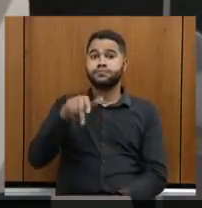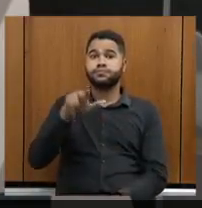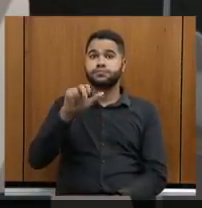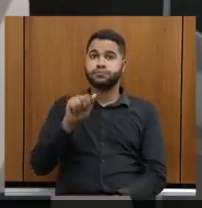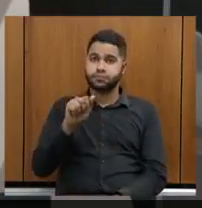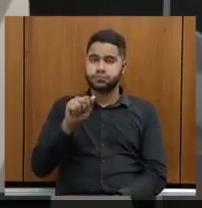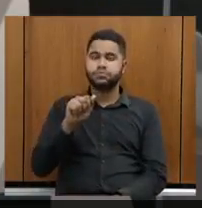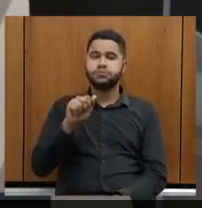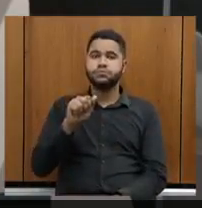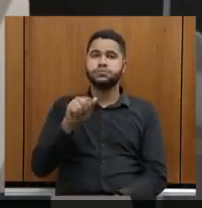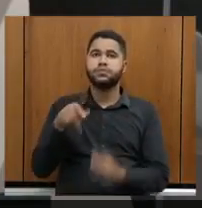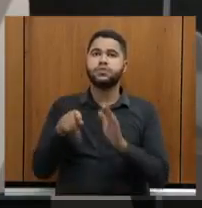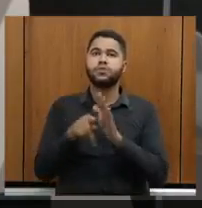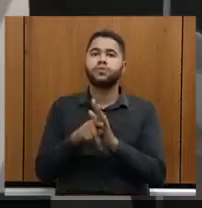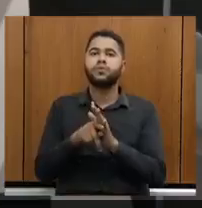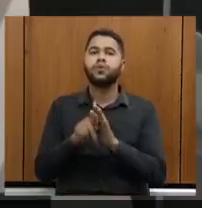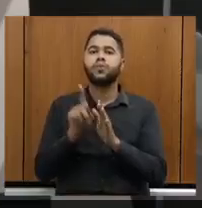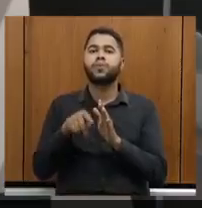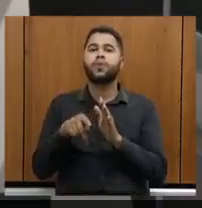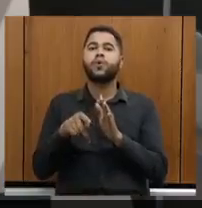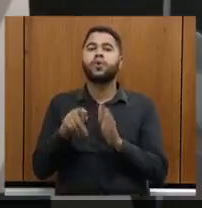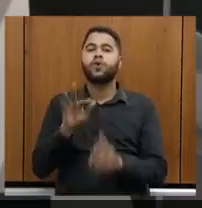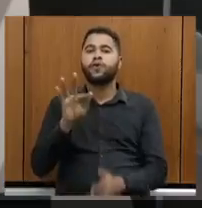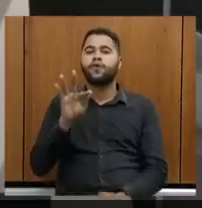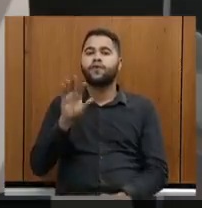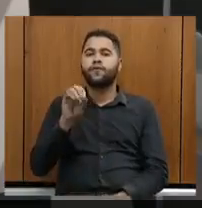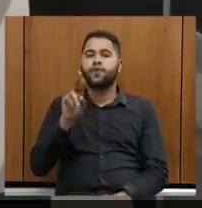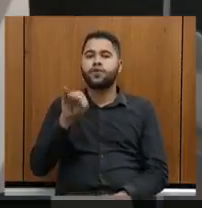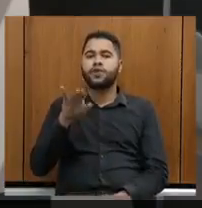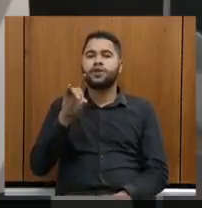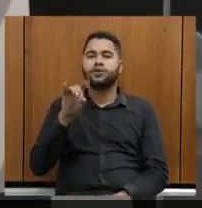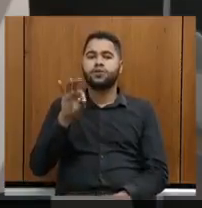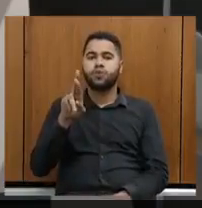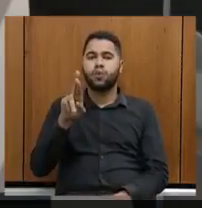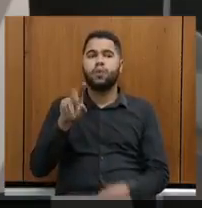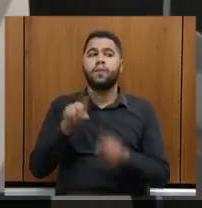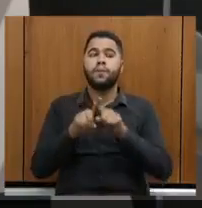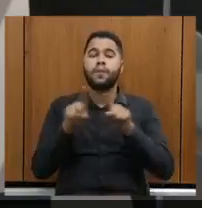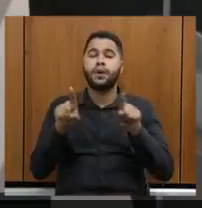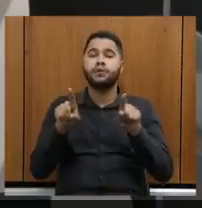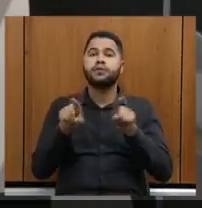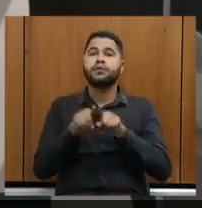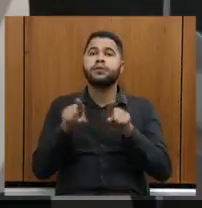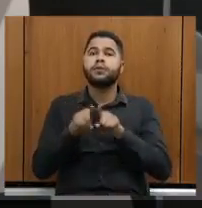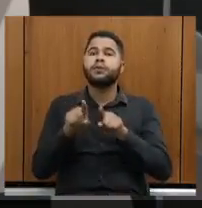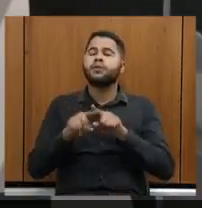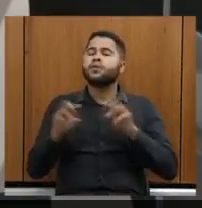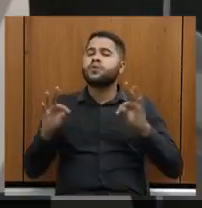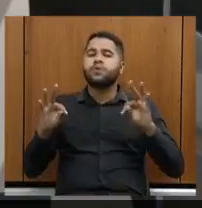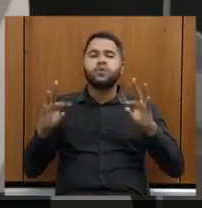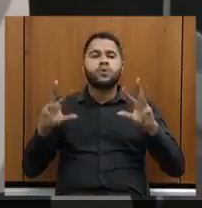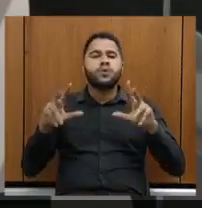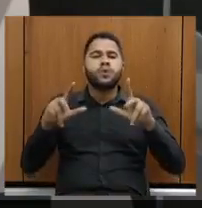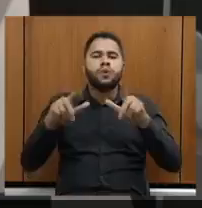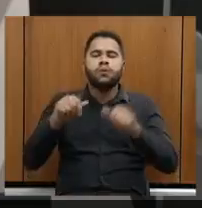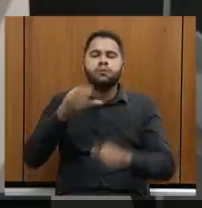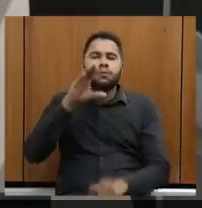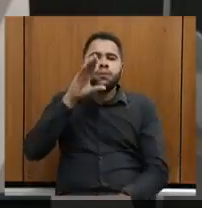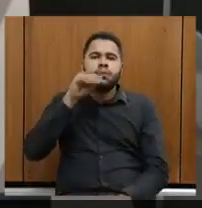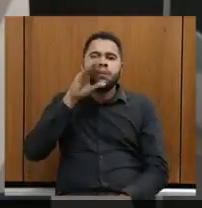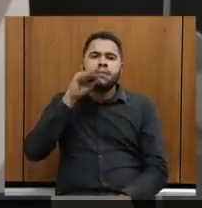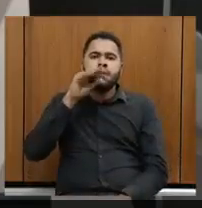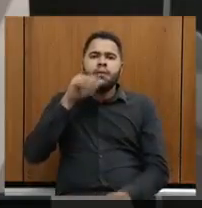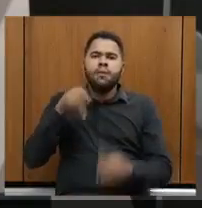que está no fornator em Bonito. Mas saudar, Maristela, em seu nome, a todos os funcionários do